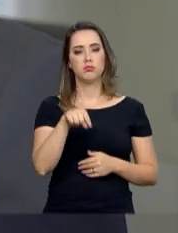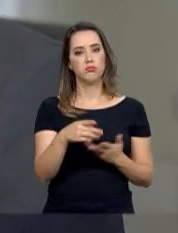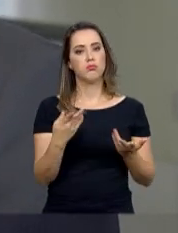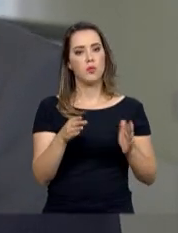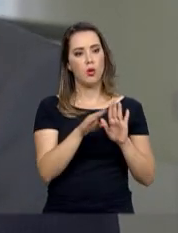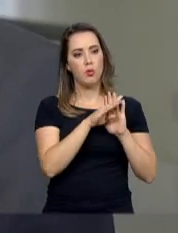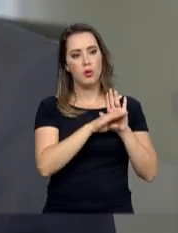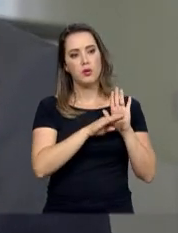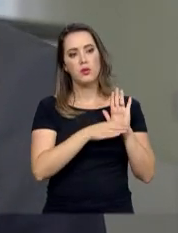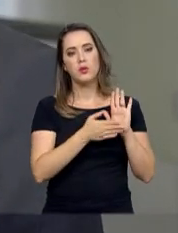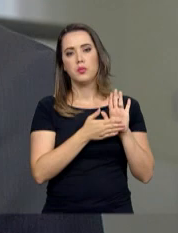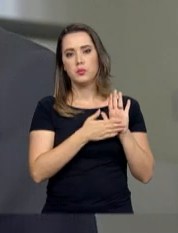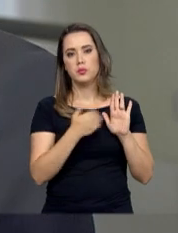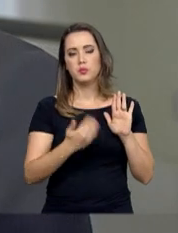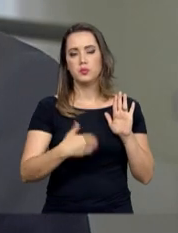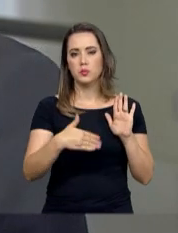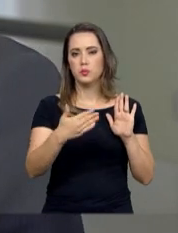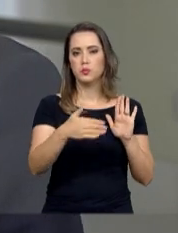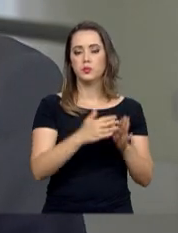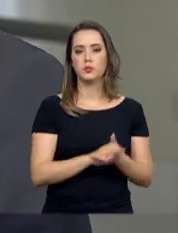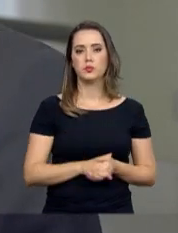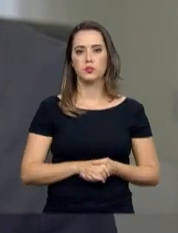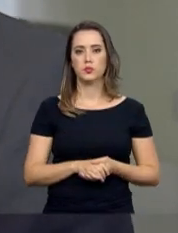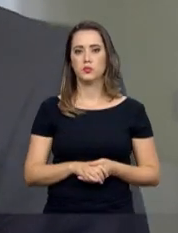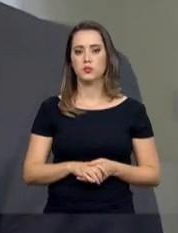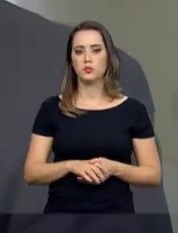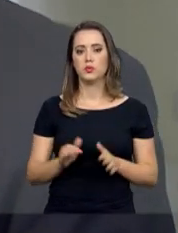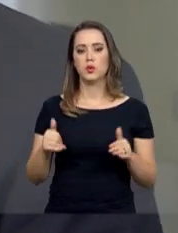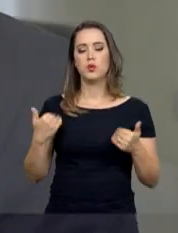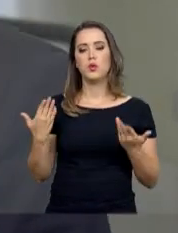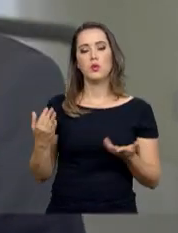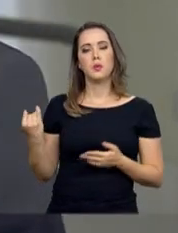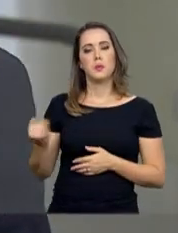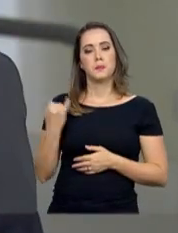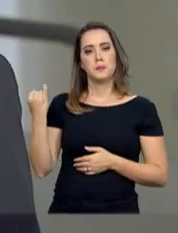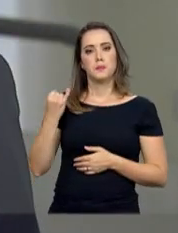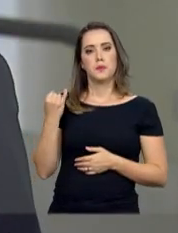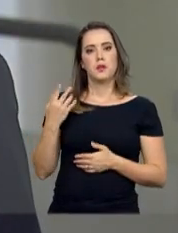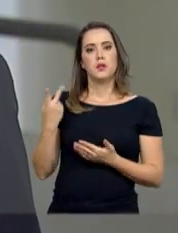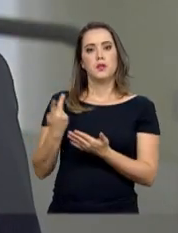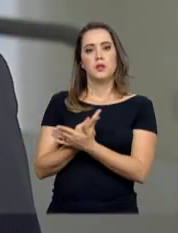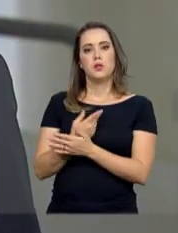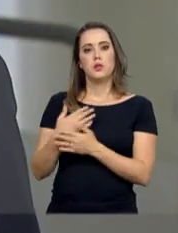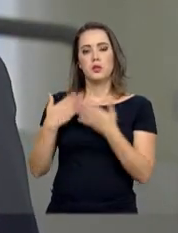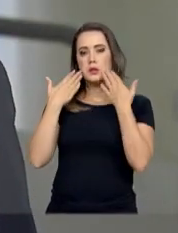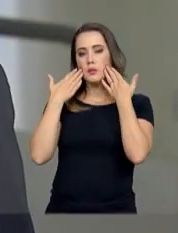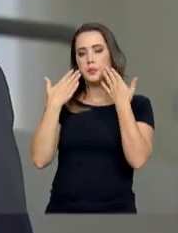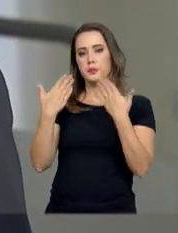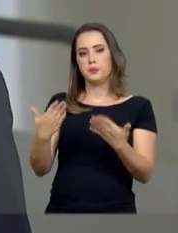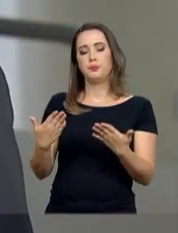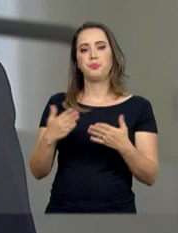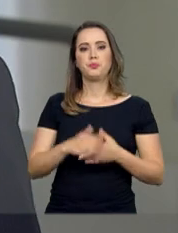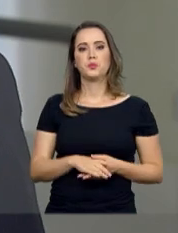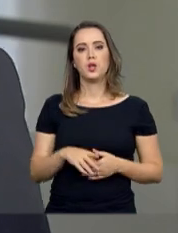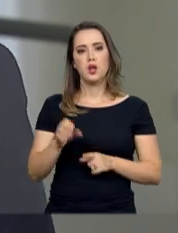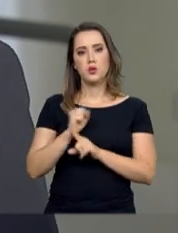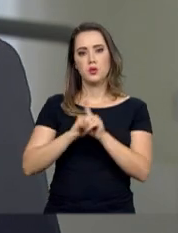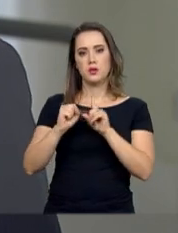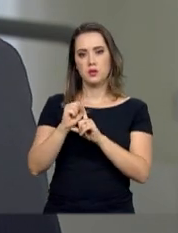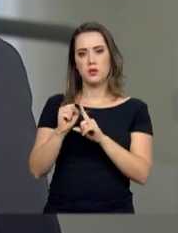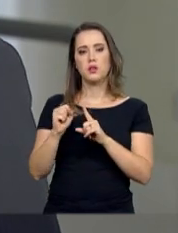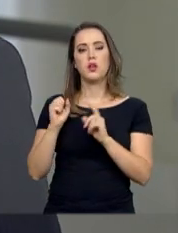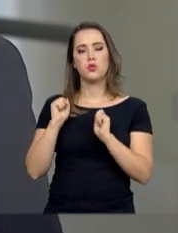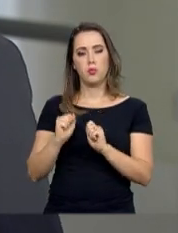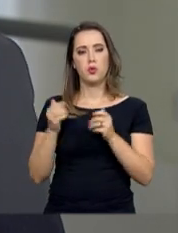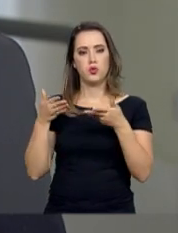ações sejam perpetuadas ao longo do tempo. Qual é a importância da realização desse painel? A sociedade civil pode